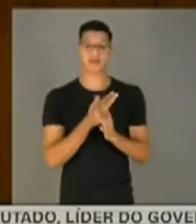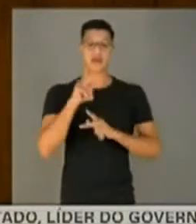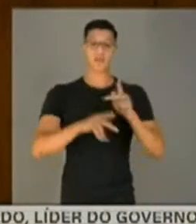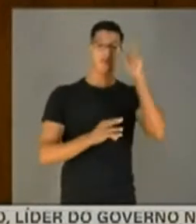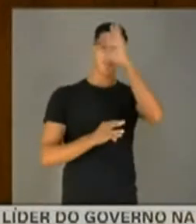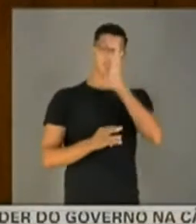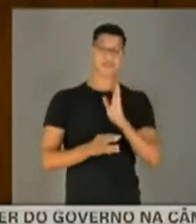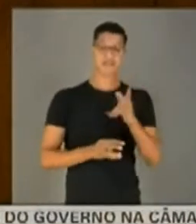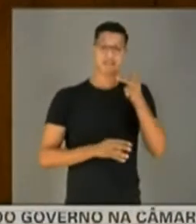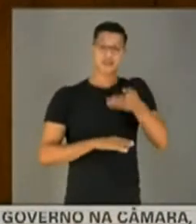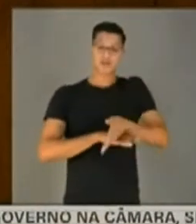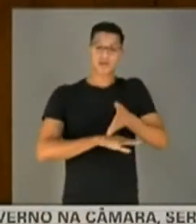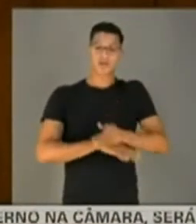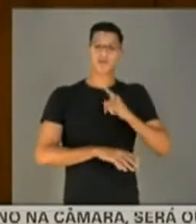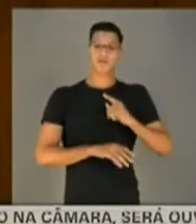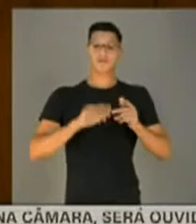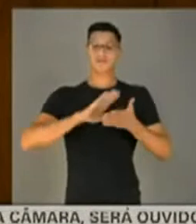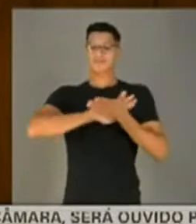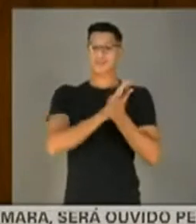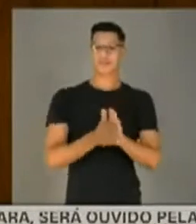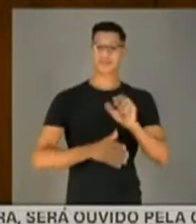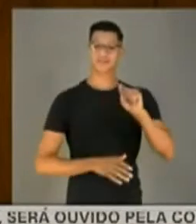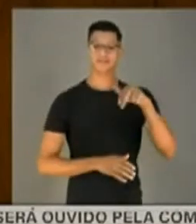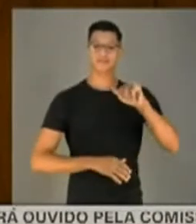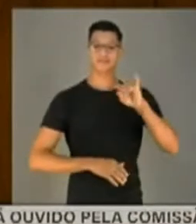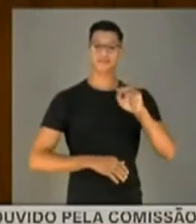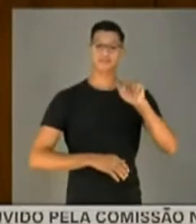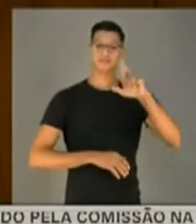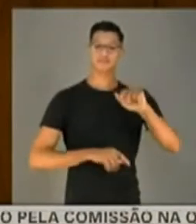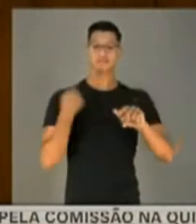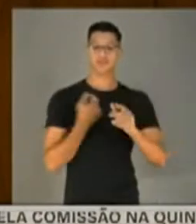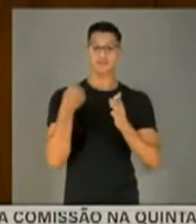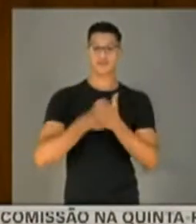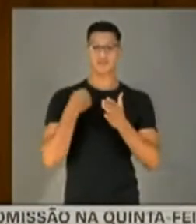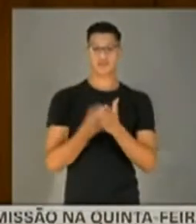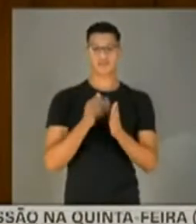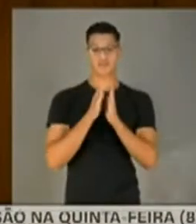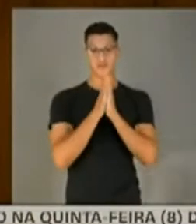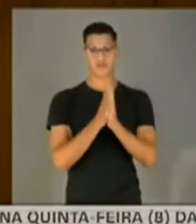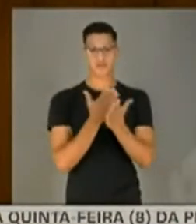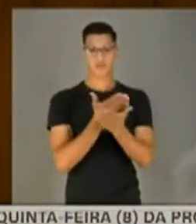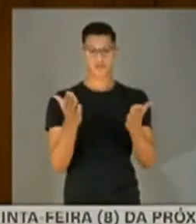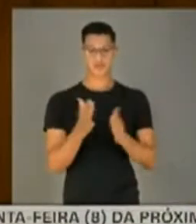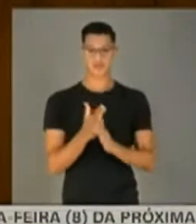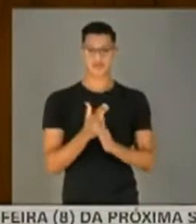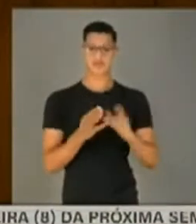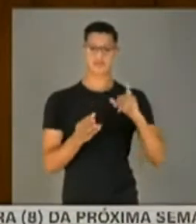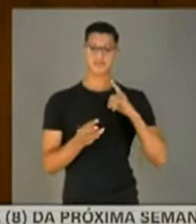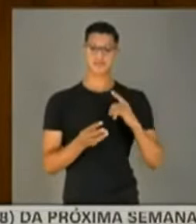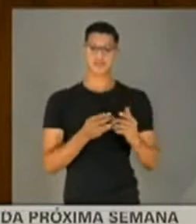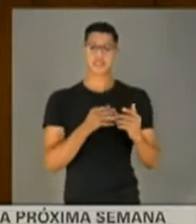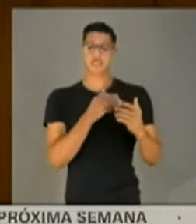brasileiro, a sua participação nessa tragédia sanitária em que enfrentamos. Eu faço esse apelo, a vossa excelência. Tenha